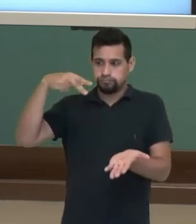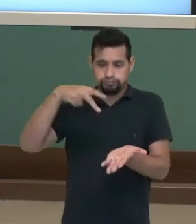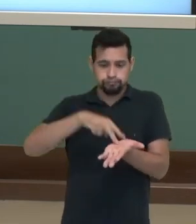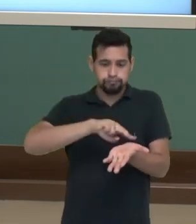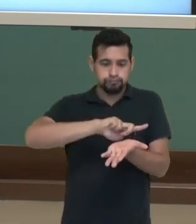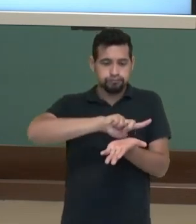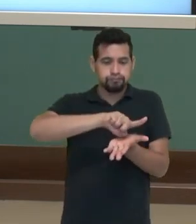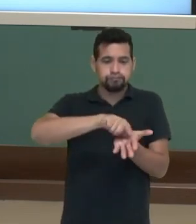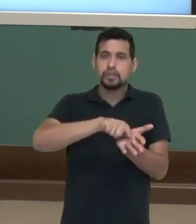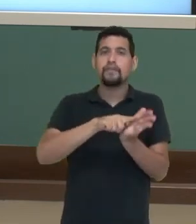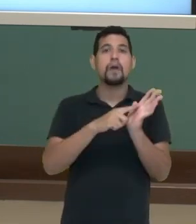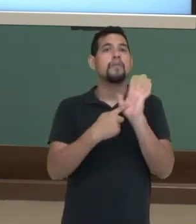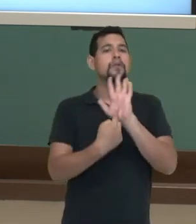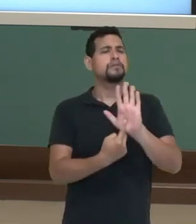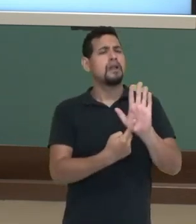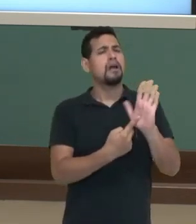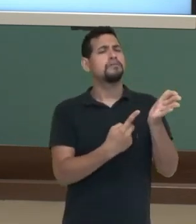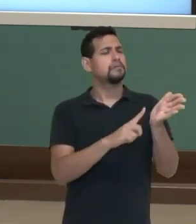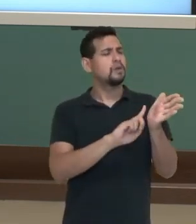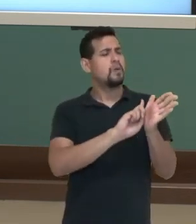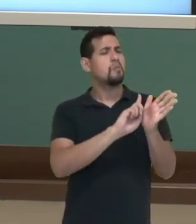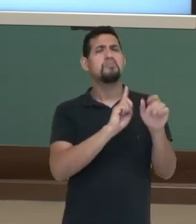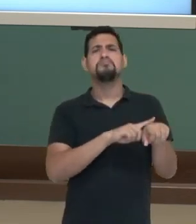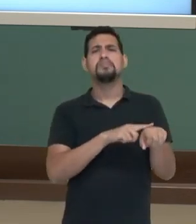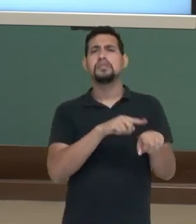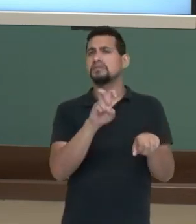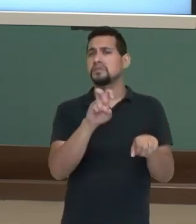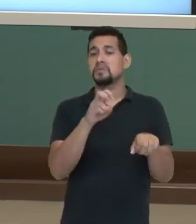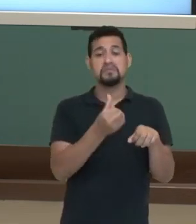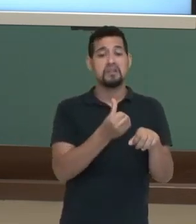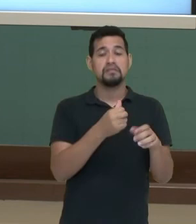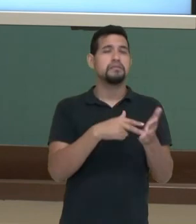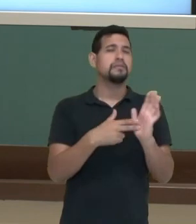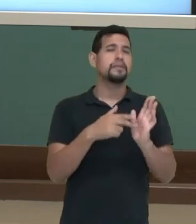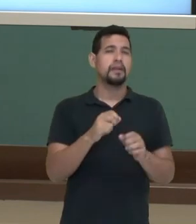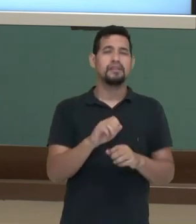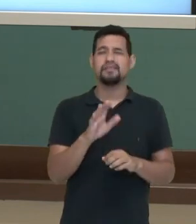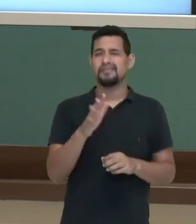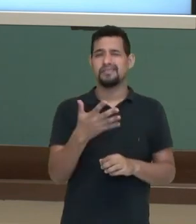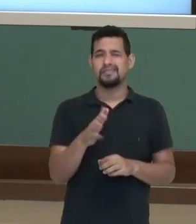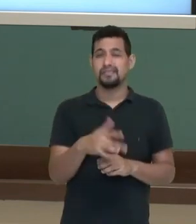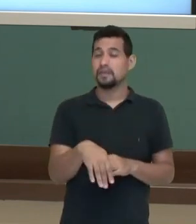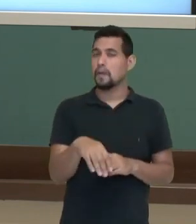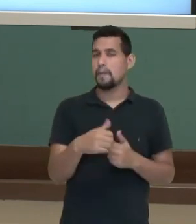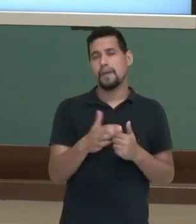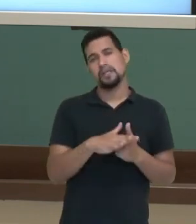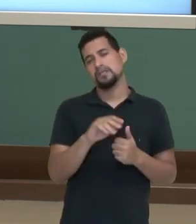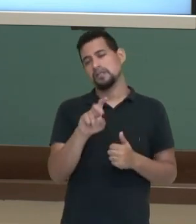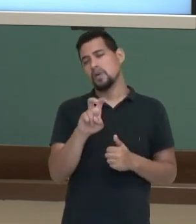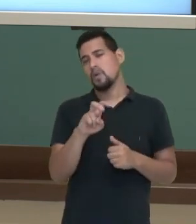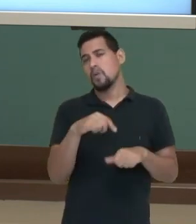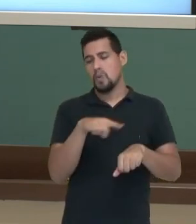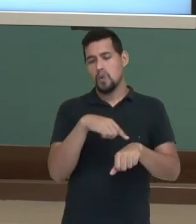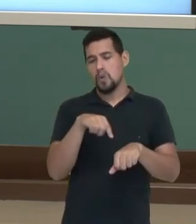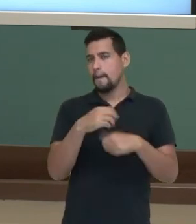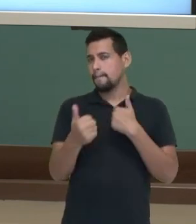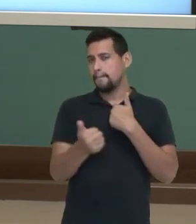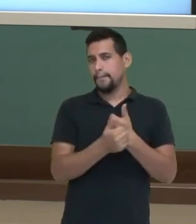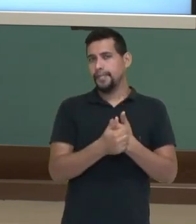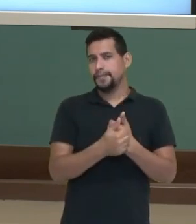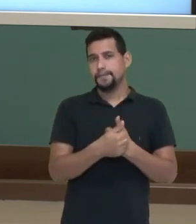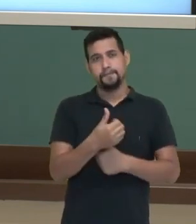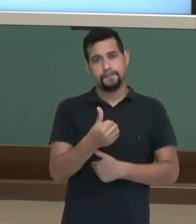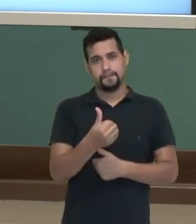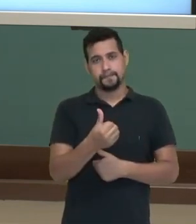sua sombra vai indicar. Se está entre o 5 e o 6, está perto das 5 horas, próximo das 6 horas.